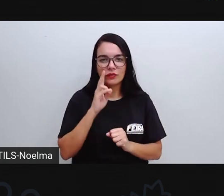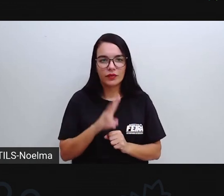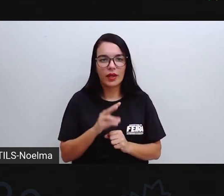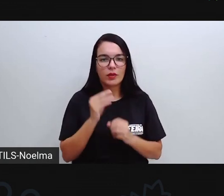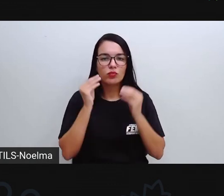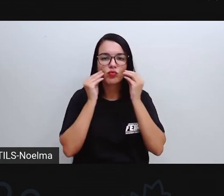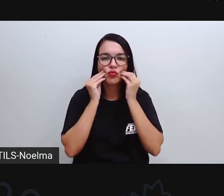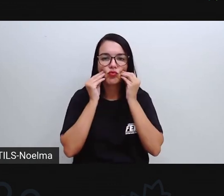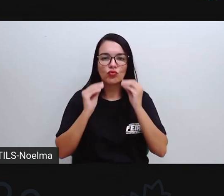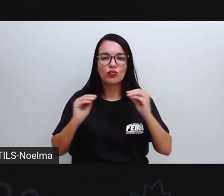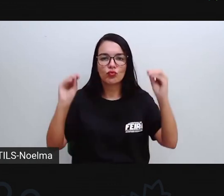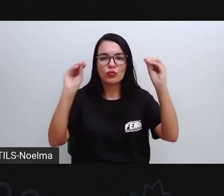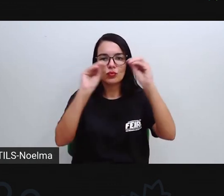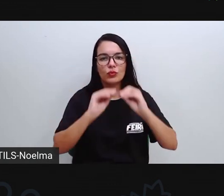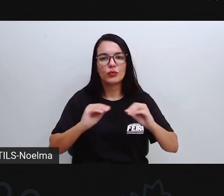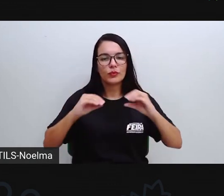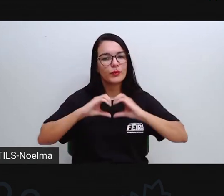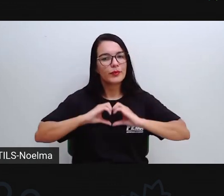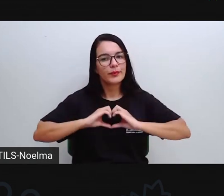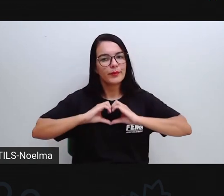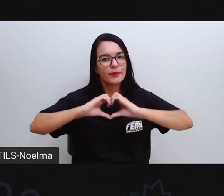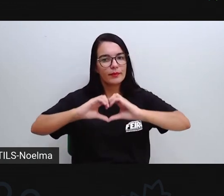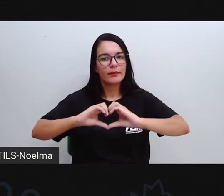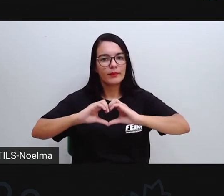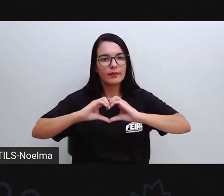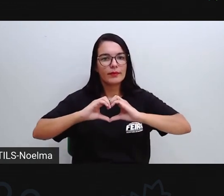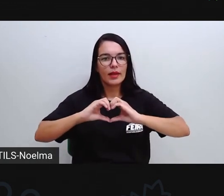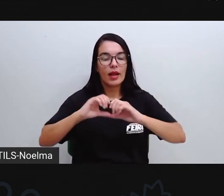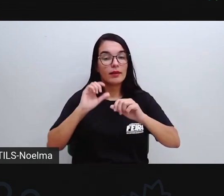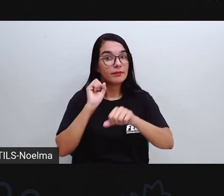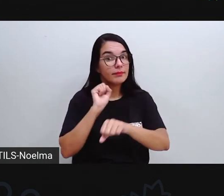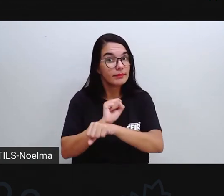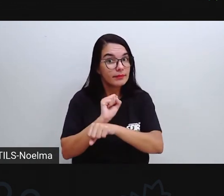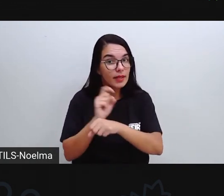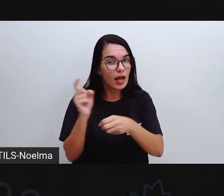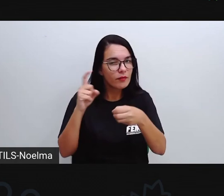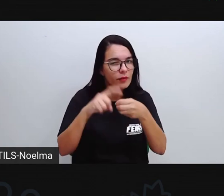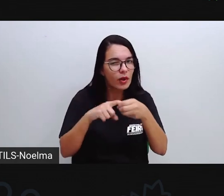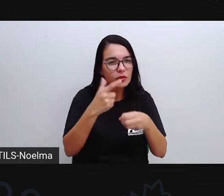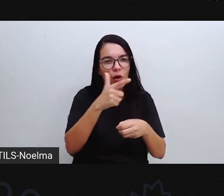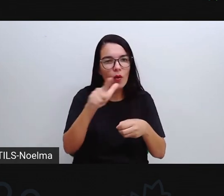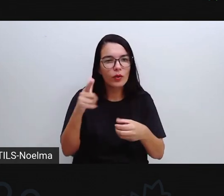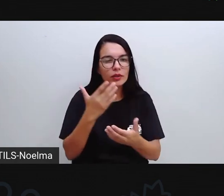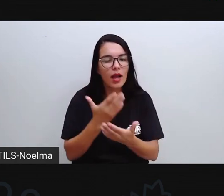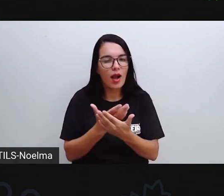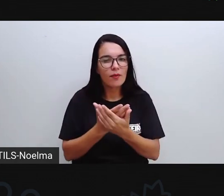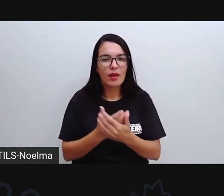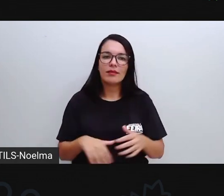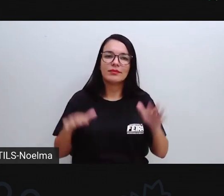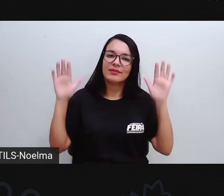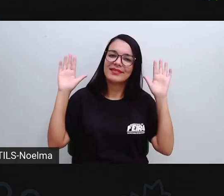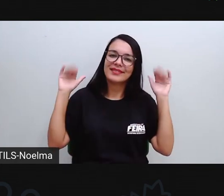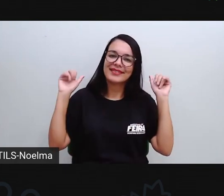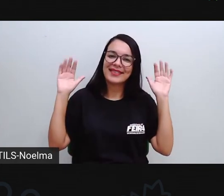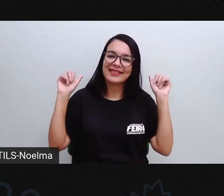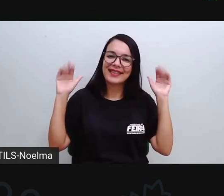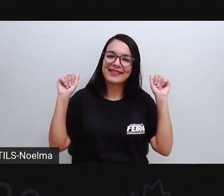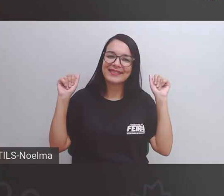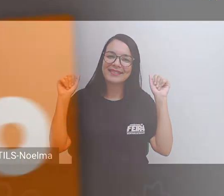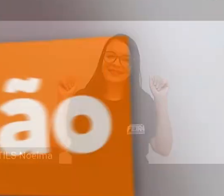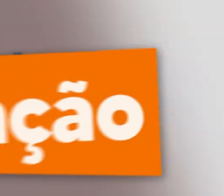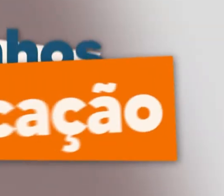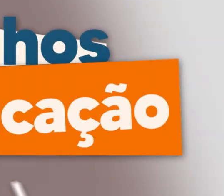Um beijo no coração de cada um de vocês e daqui a pouquinho a gente volta com mais uma aula. Tchau, tchau!